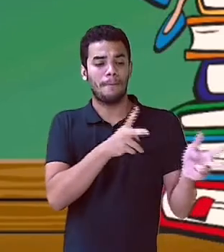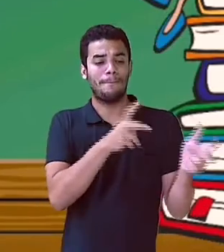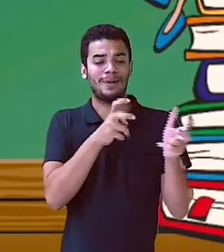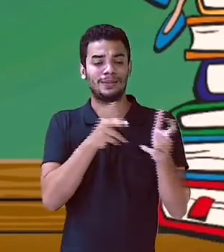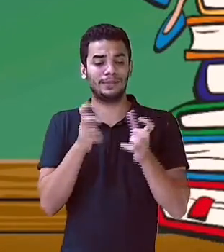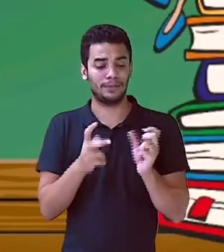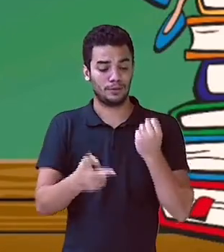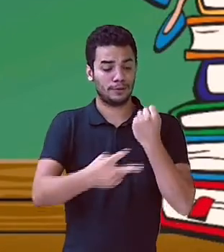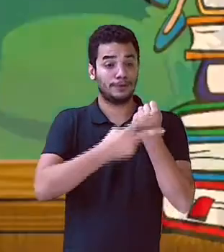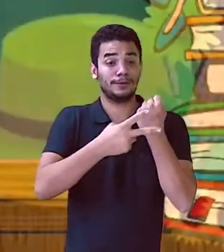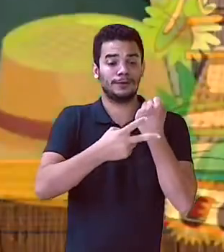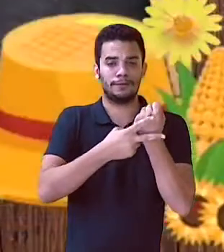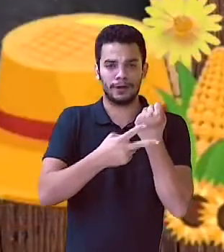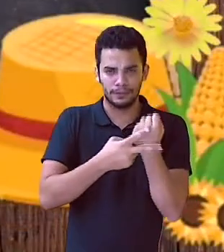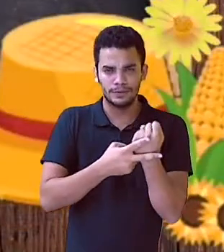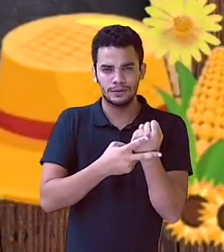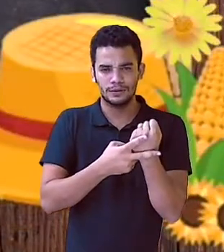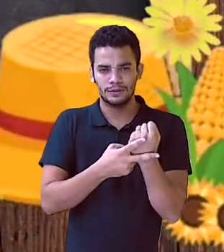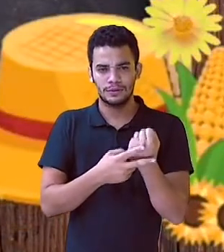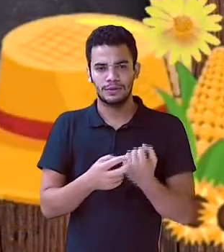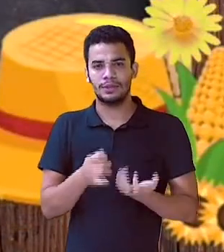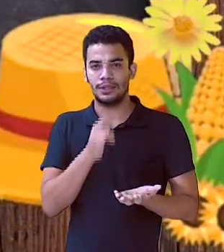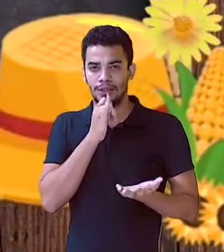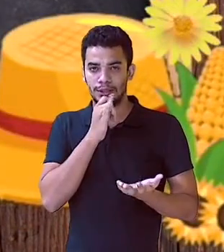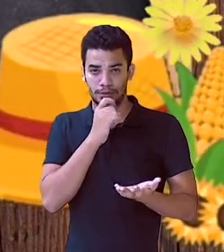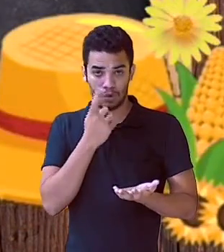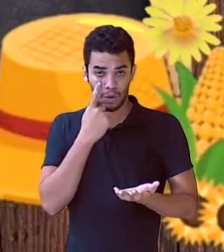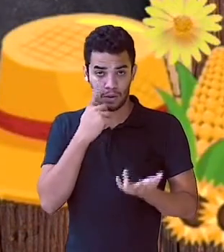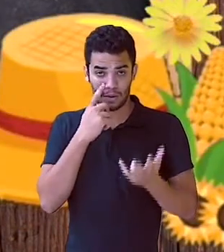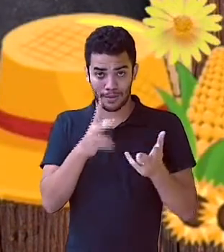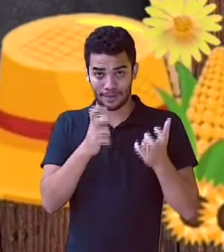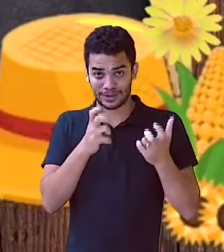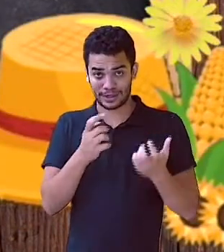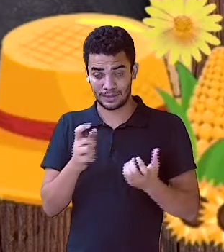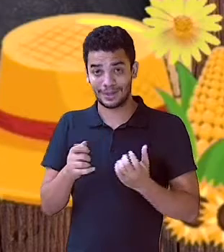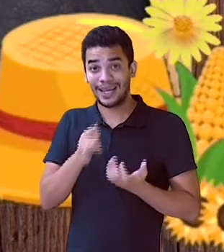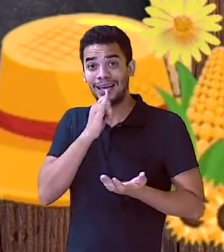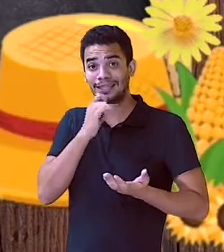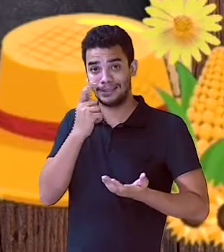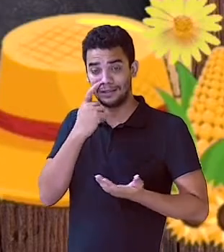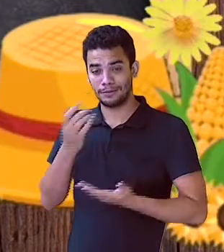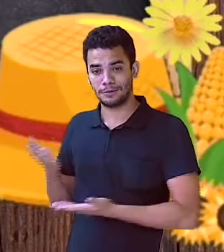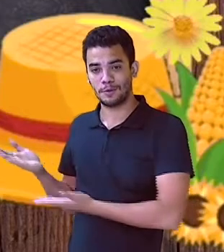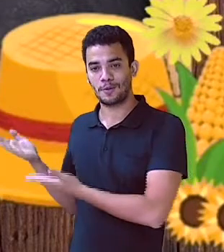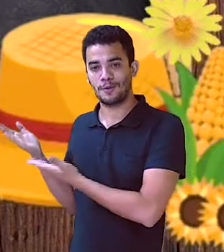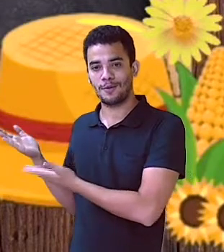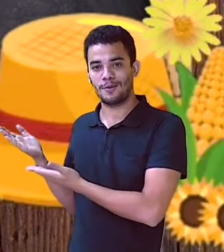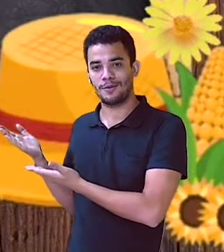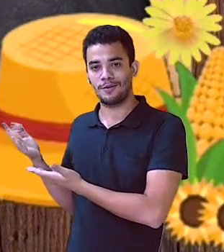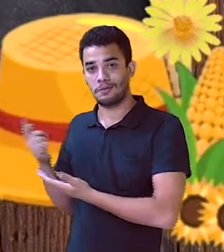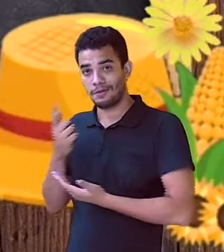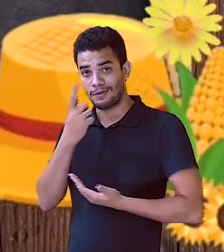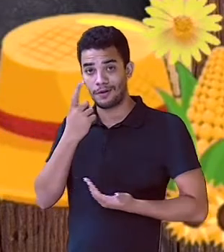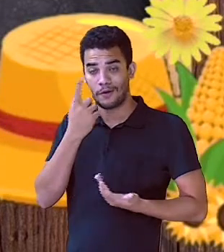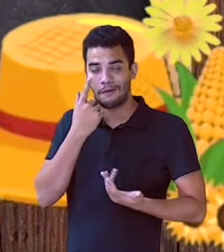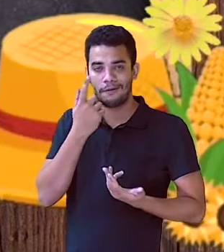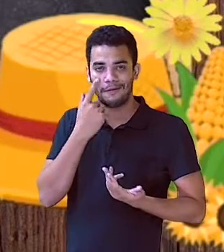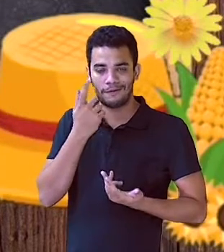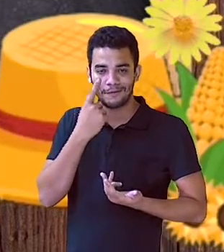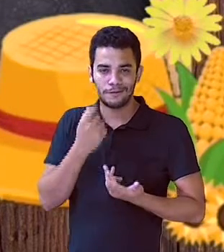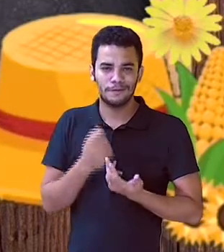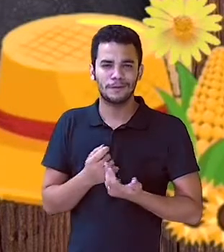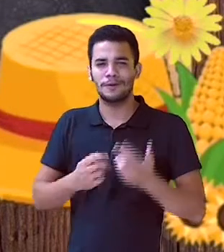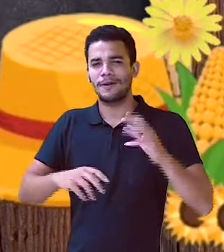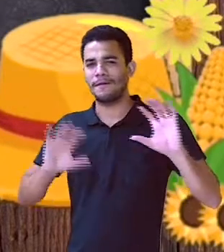vai ficar muito mais clara. Agora sim! Ó o motivo da saudade aí! Ah, ou